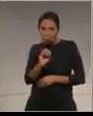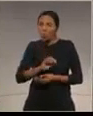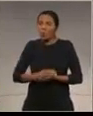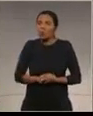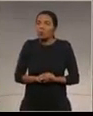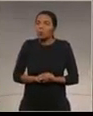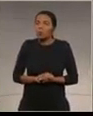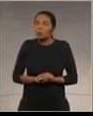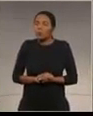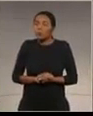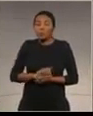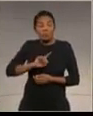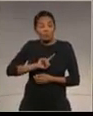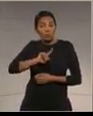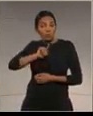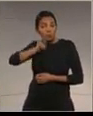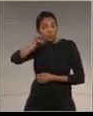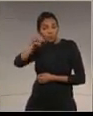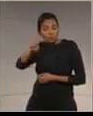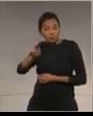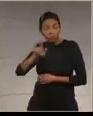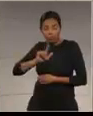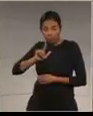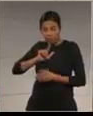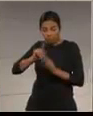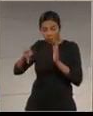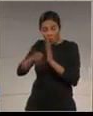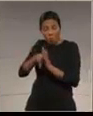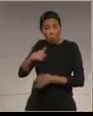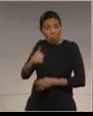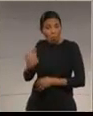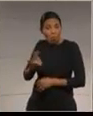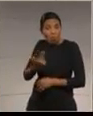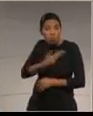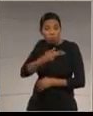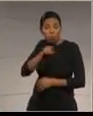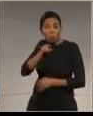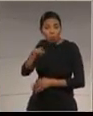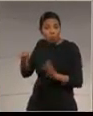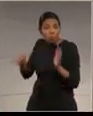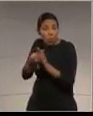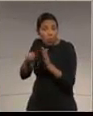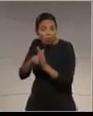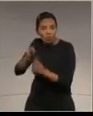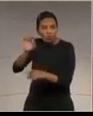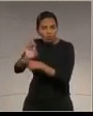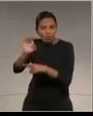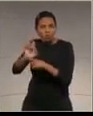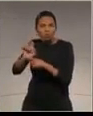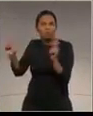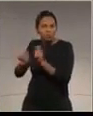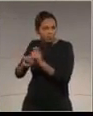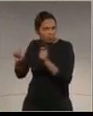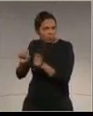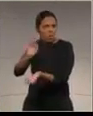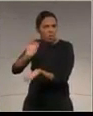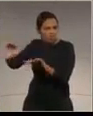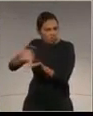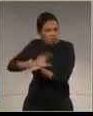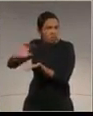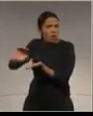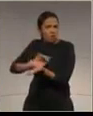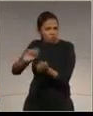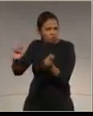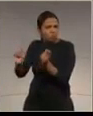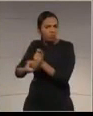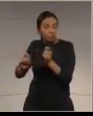nosso maior roteiro de visitação turística também em uma fonte de receita para o Estado. Explico, deputado Sembacre.